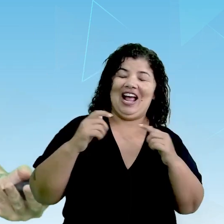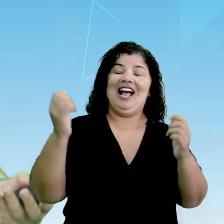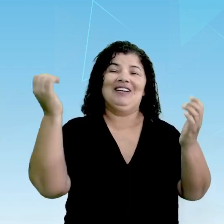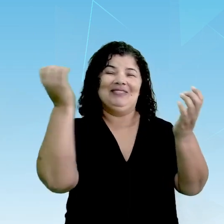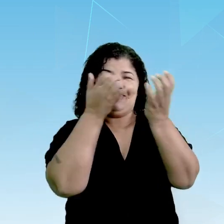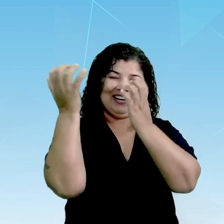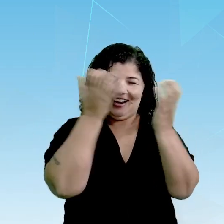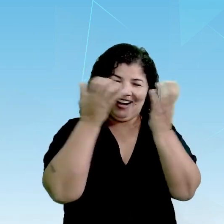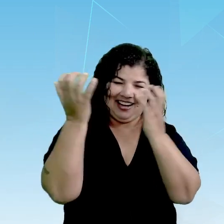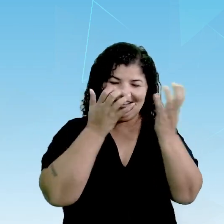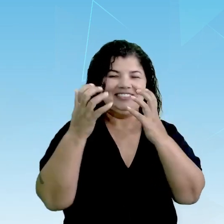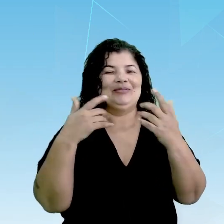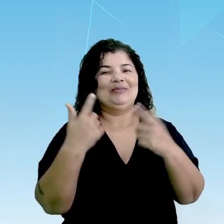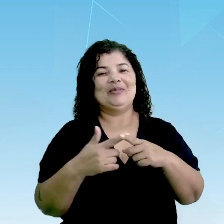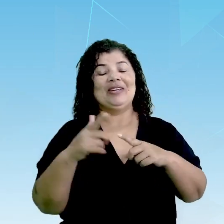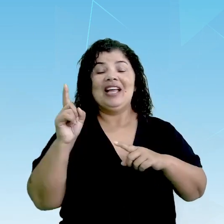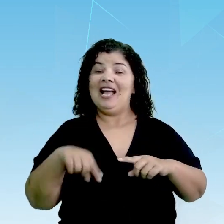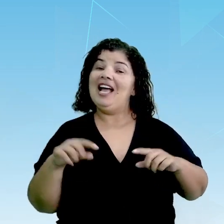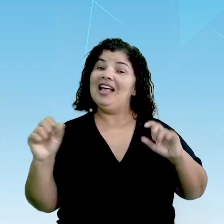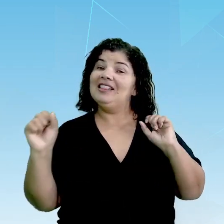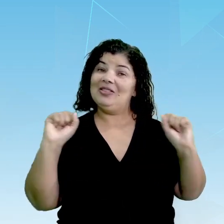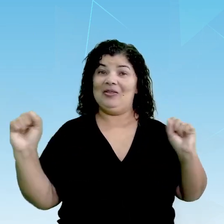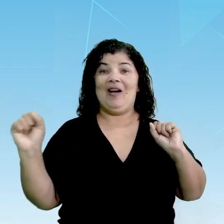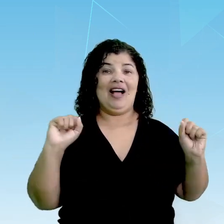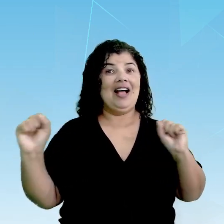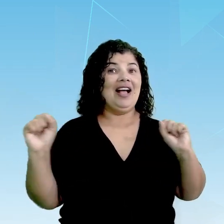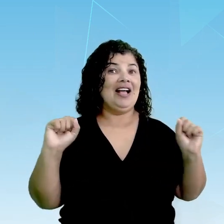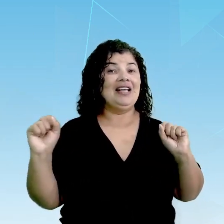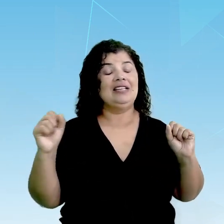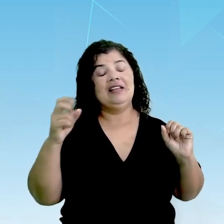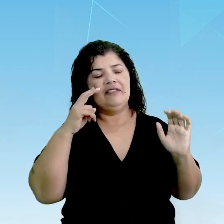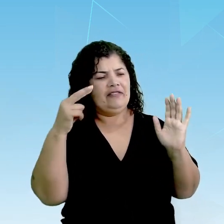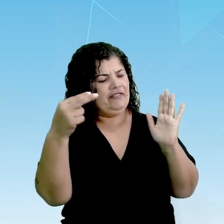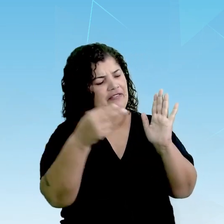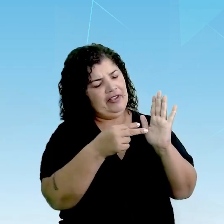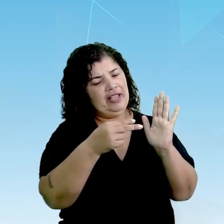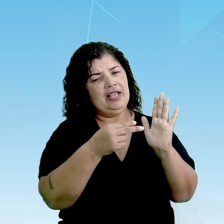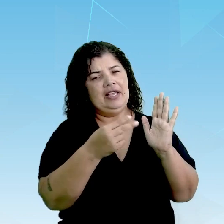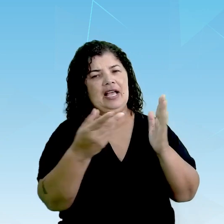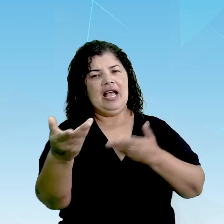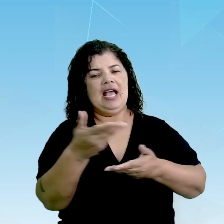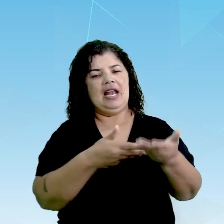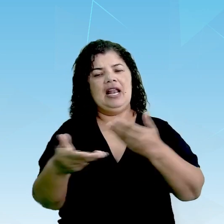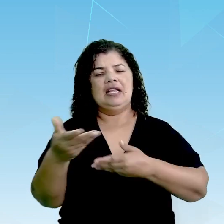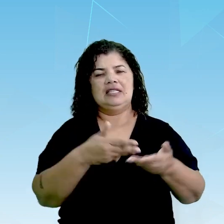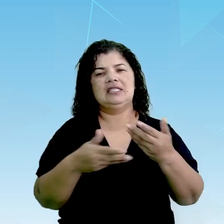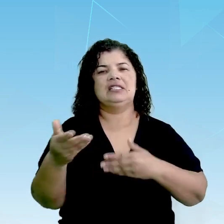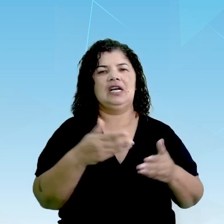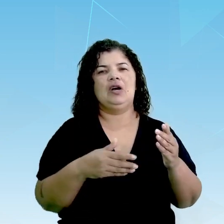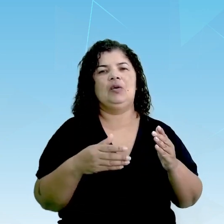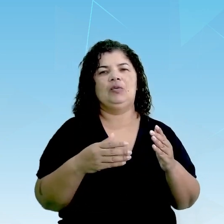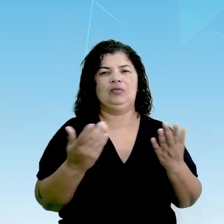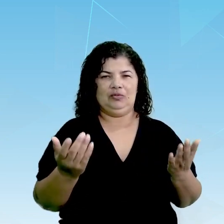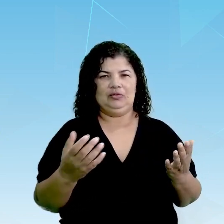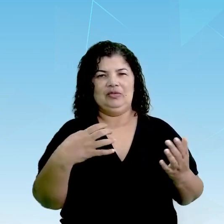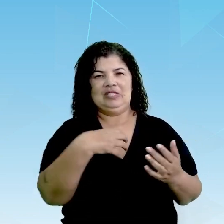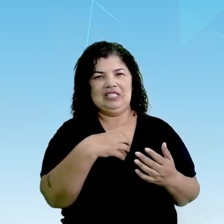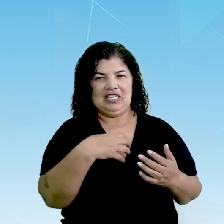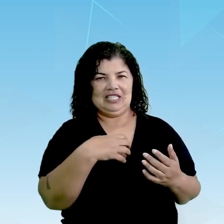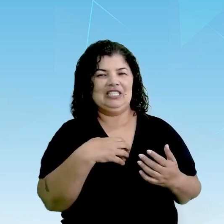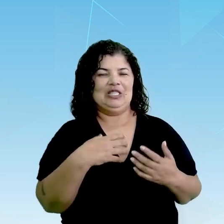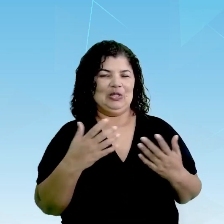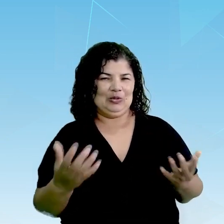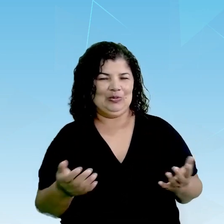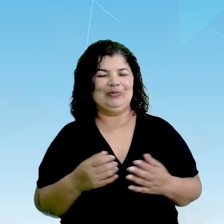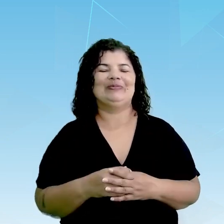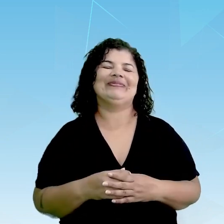rosto. É uma toalha. Então, veja o produto. Veja a relação do efeito de sentido. Então, resumindo a